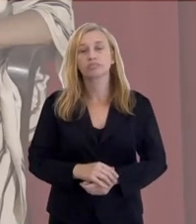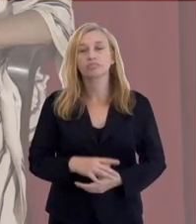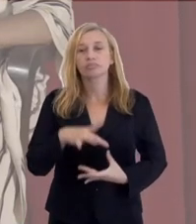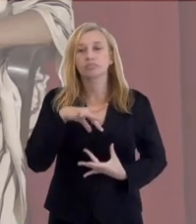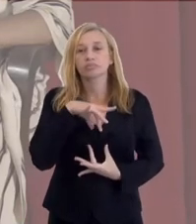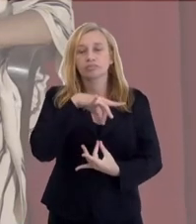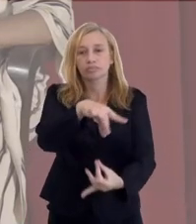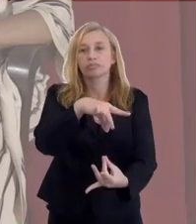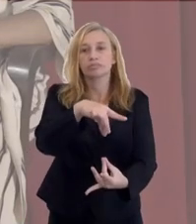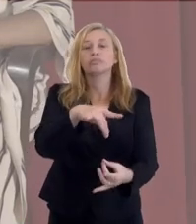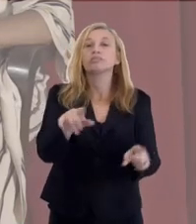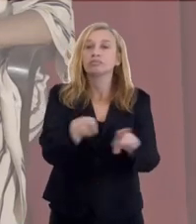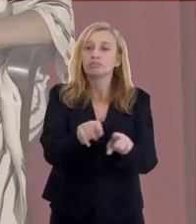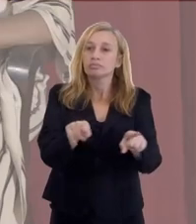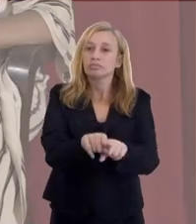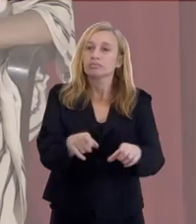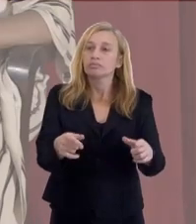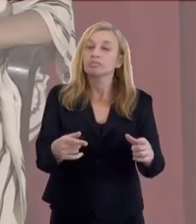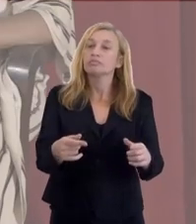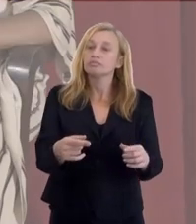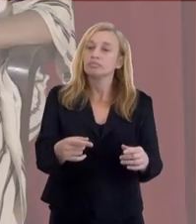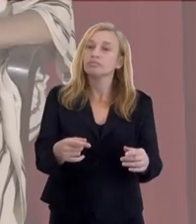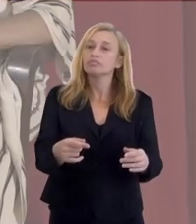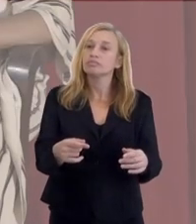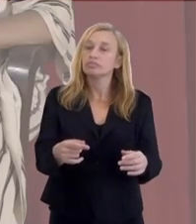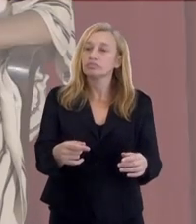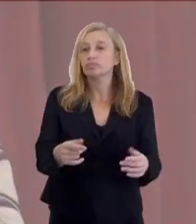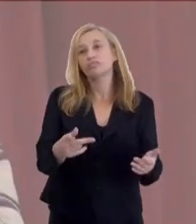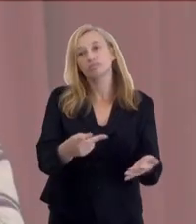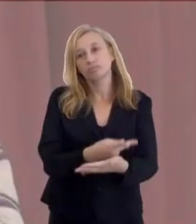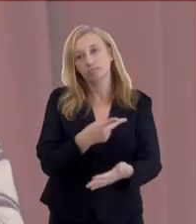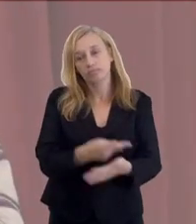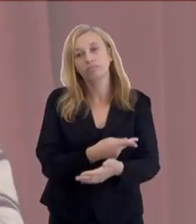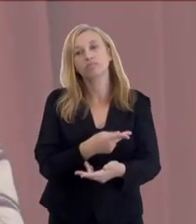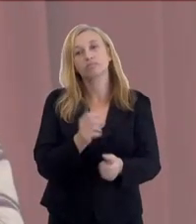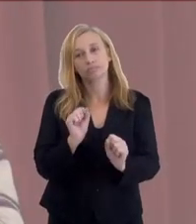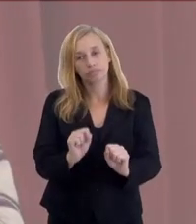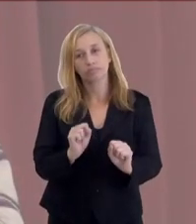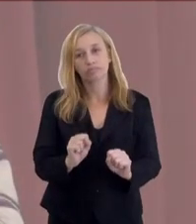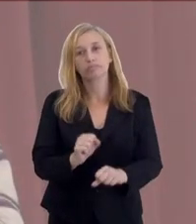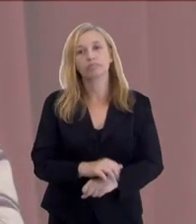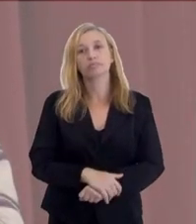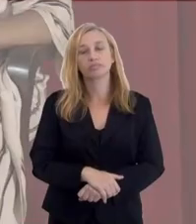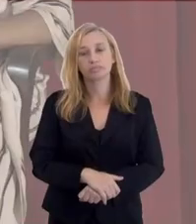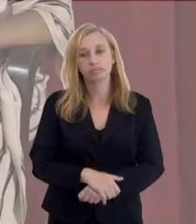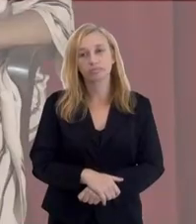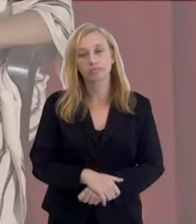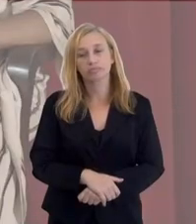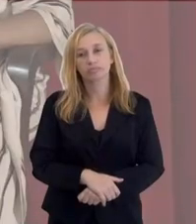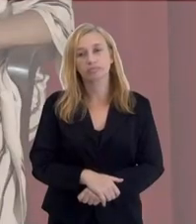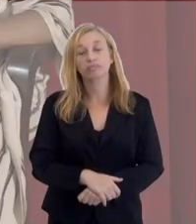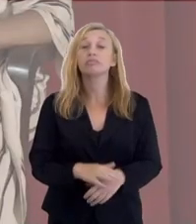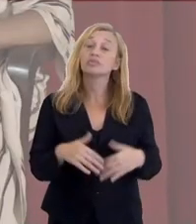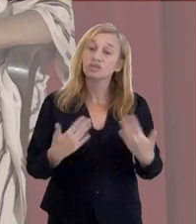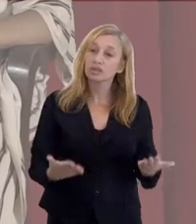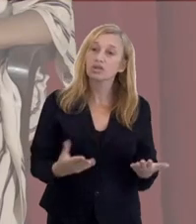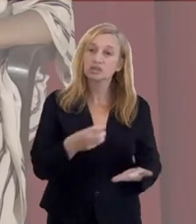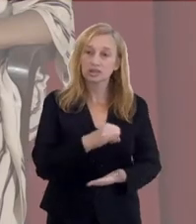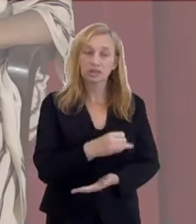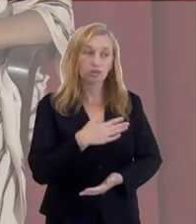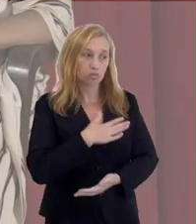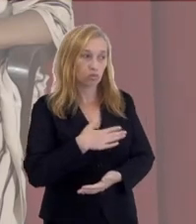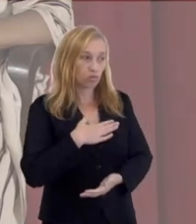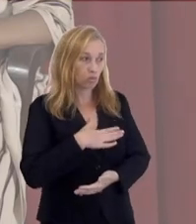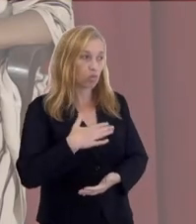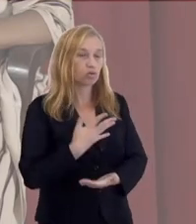saindo fora do corpo, também a gente vai fazer besteira. Então nem sempre a gente vai encontrar coisa boa. Então se eu